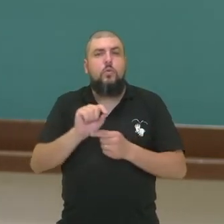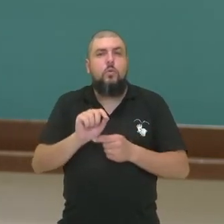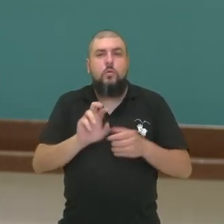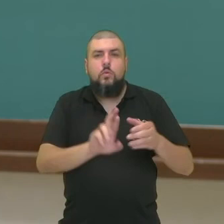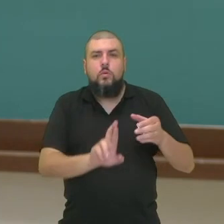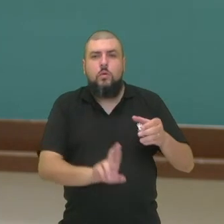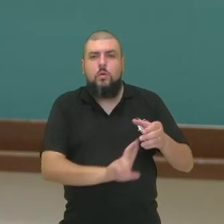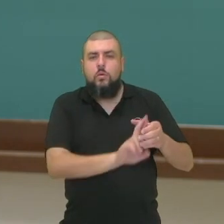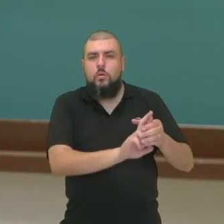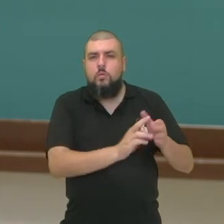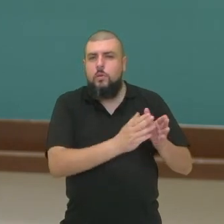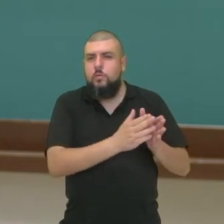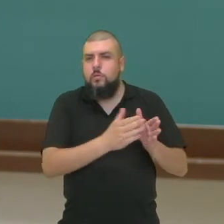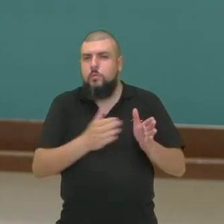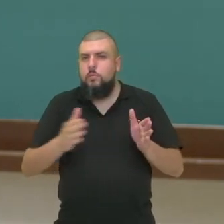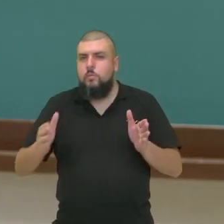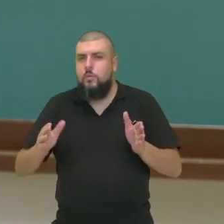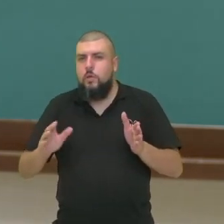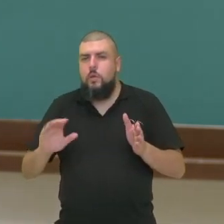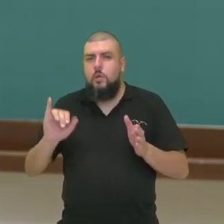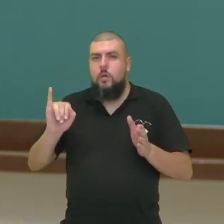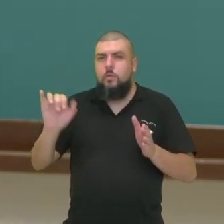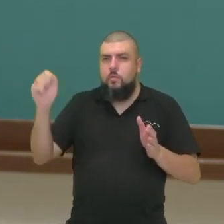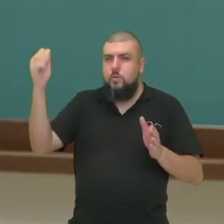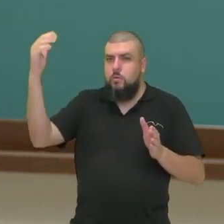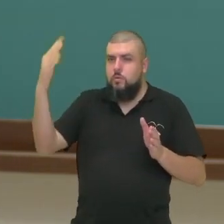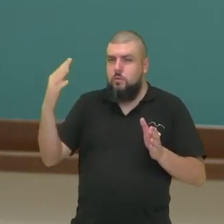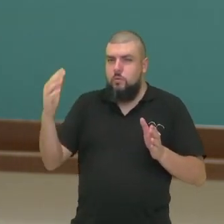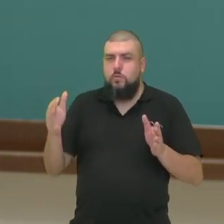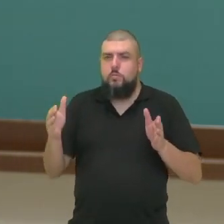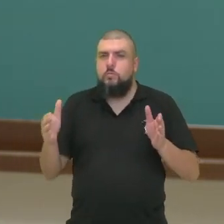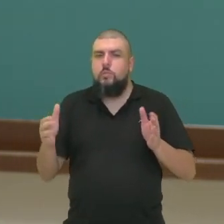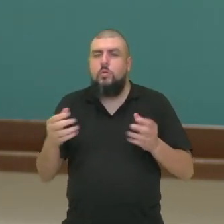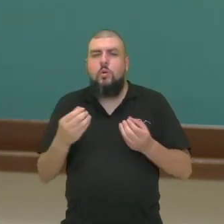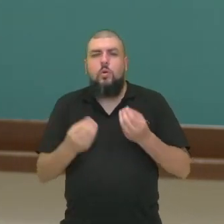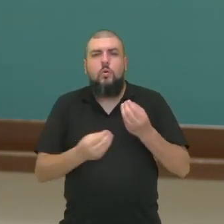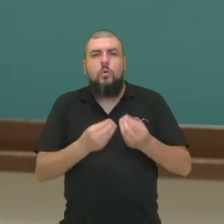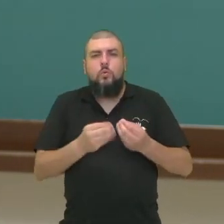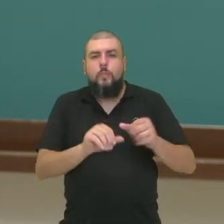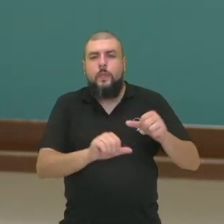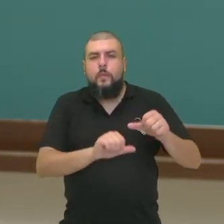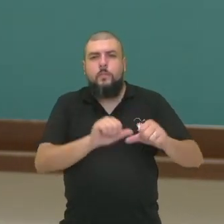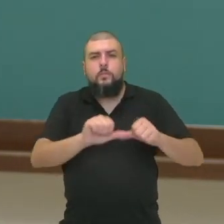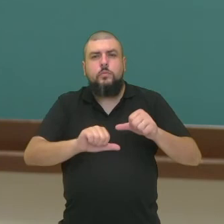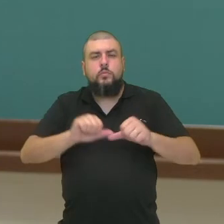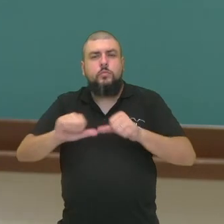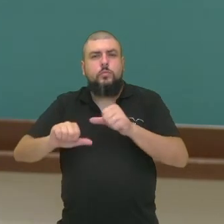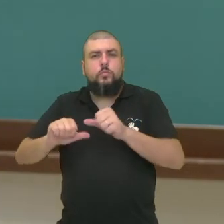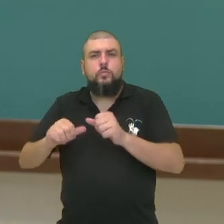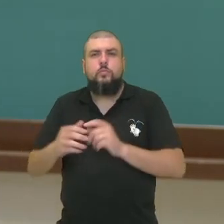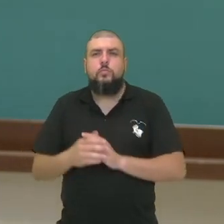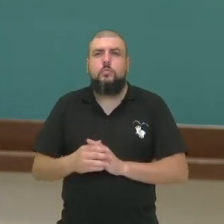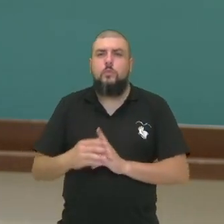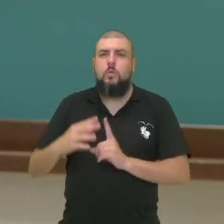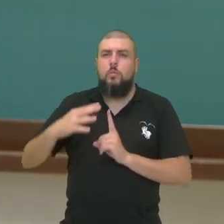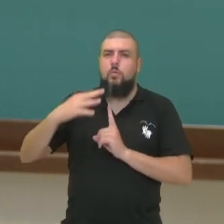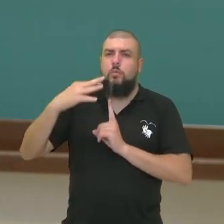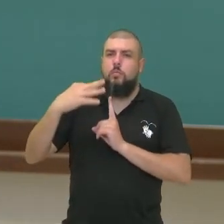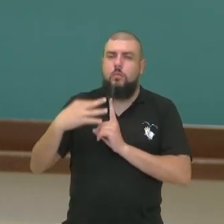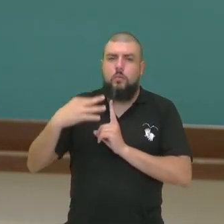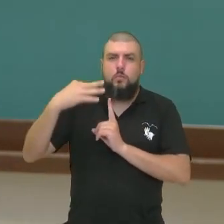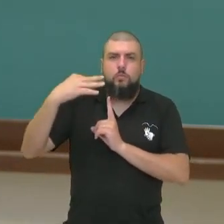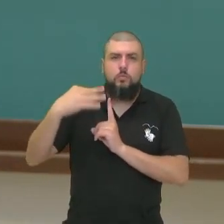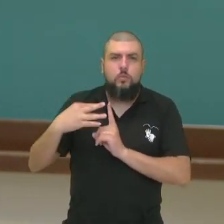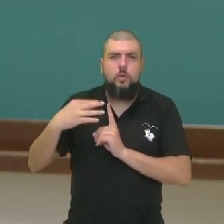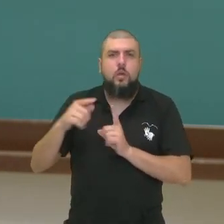marca de oposições, distinções, transformações muito importantes. antropocentrismo, o cientificismo,